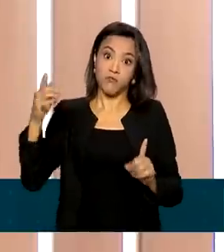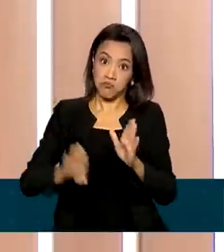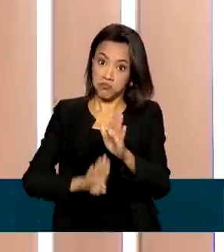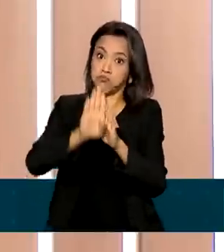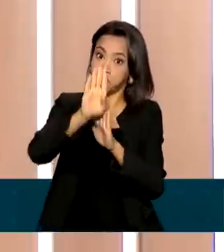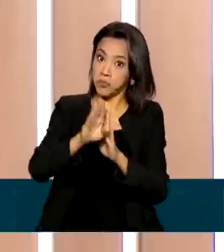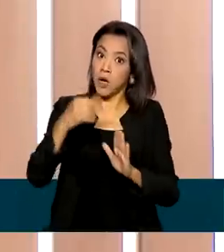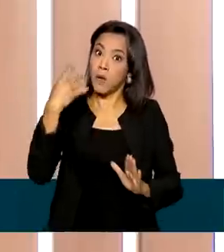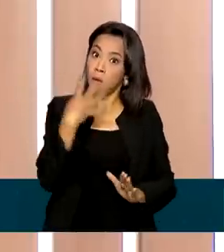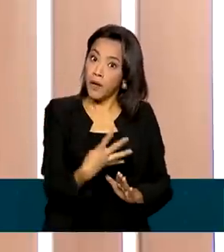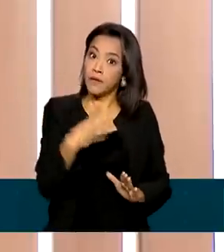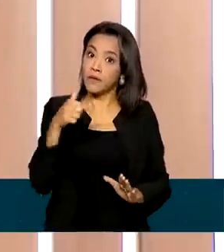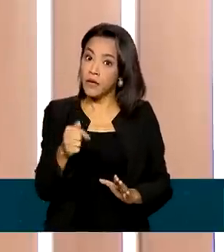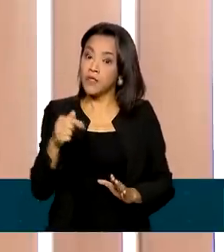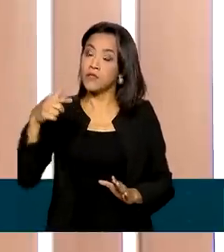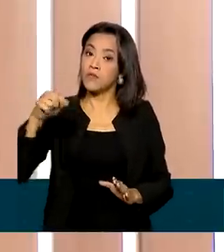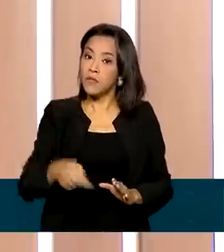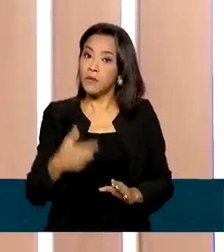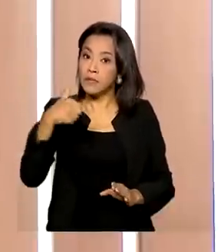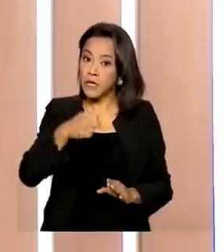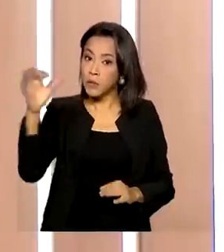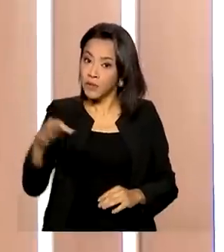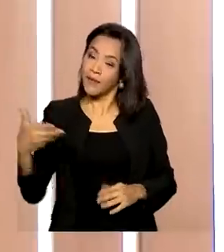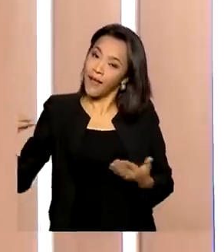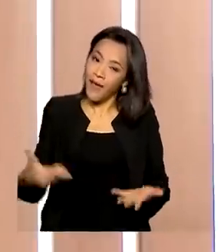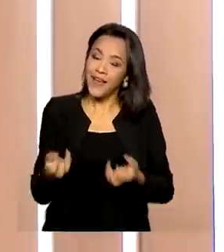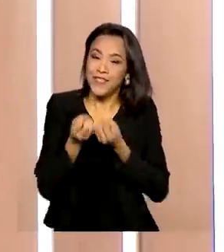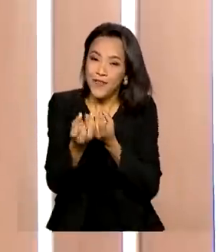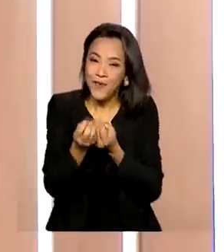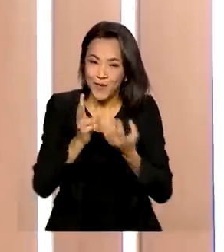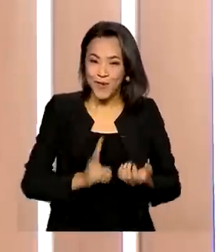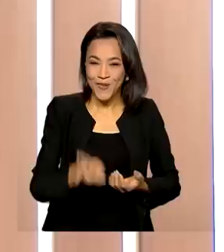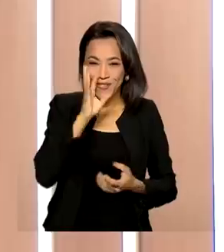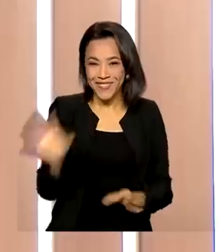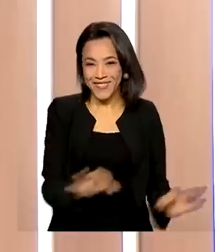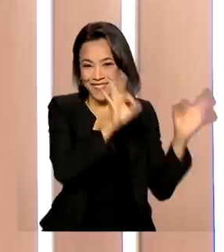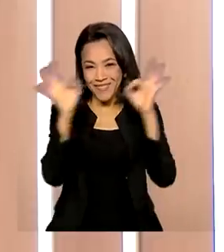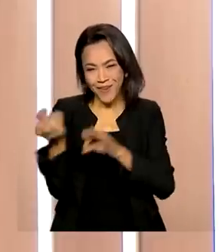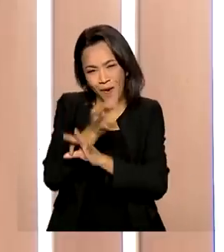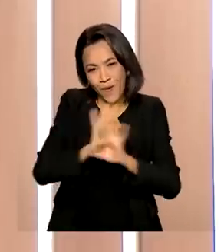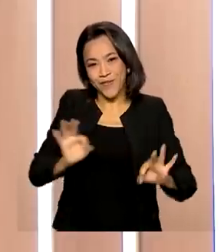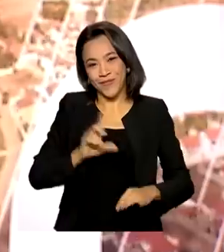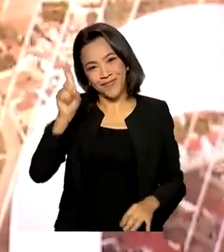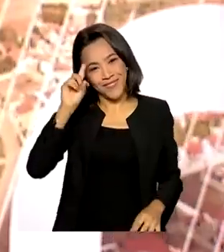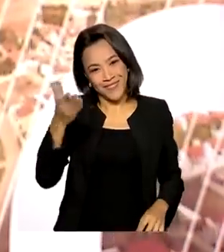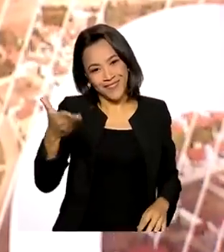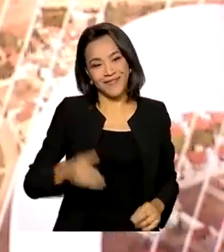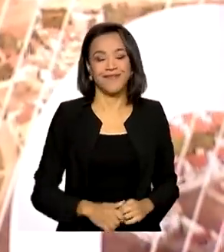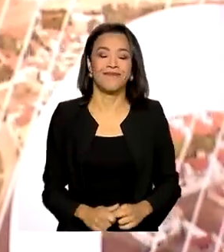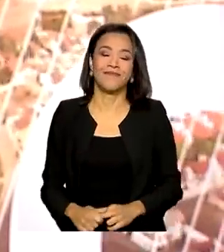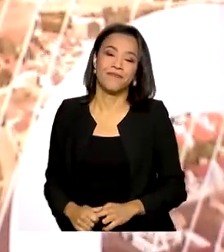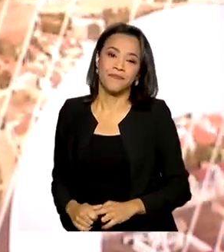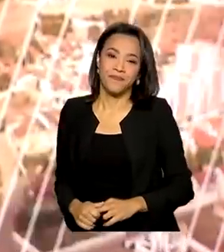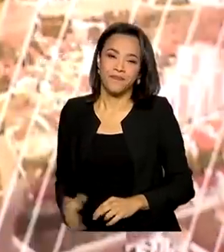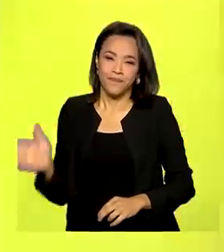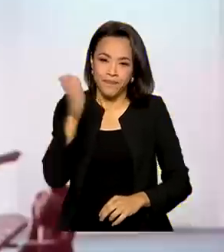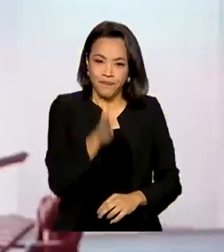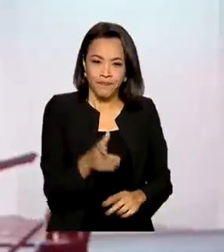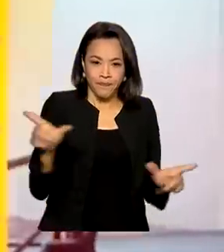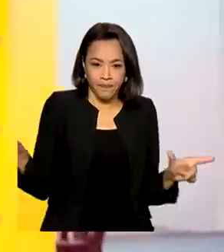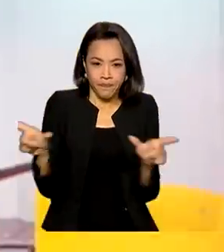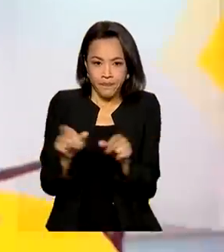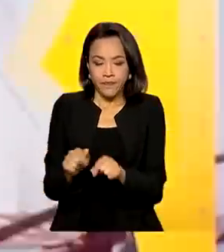47,7%. Essa informação que nós tínhamos para hoje, continue conosco, tenha um ótimo dia. A